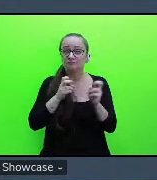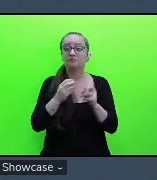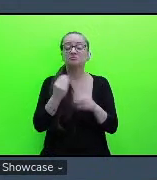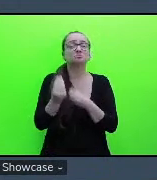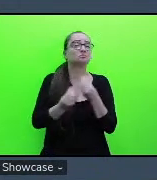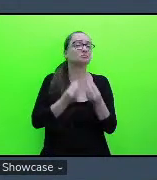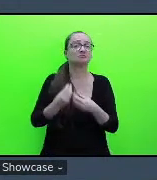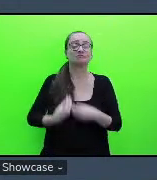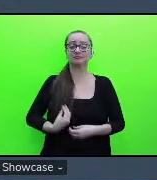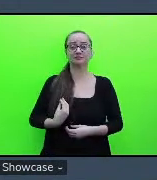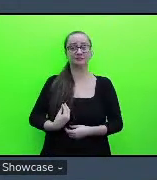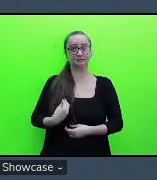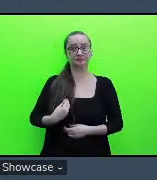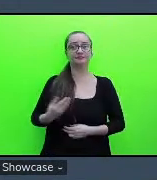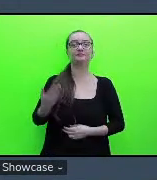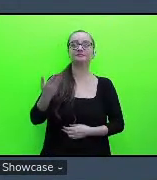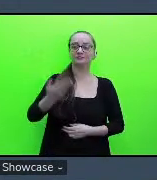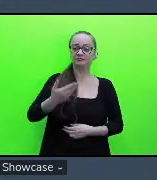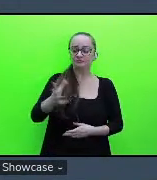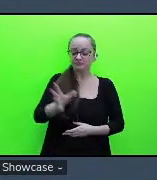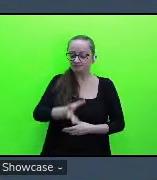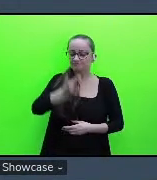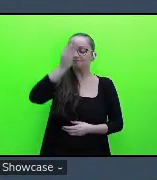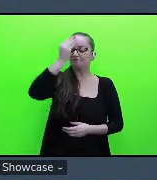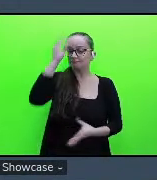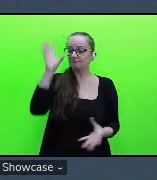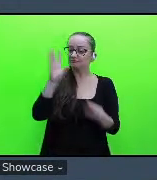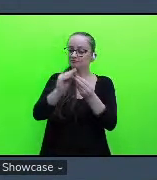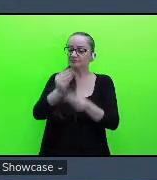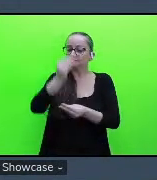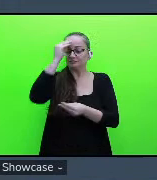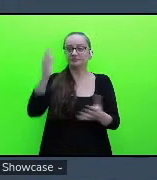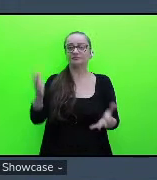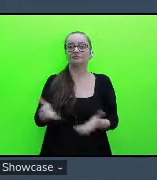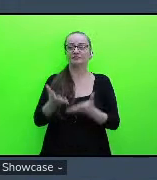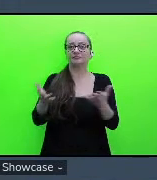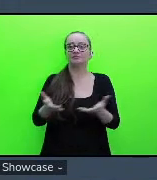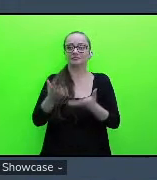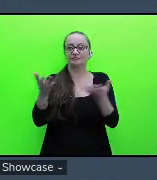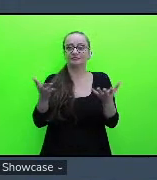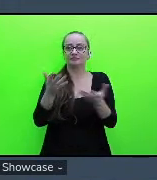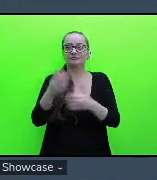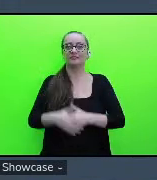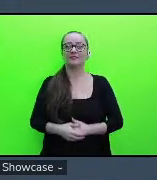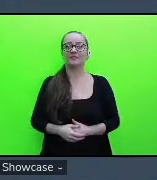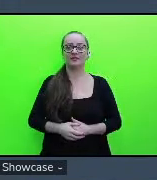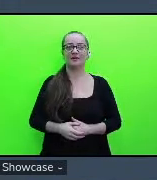vivem é que elas assimilam e estimulam esse processo de criação